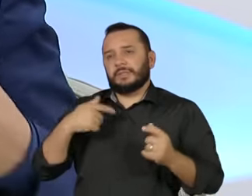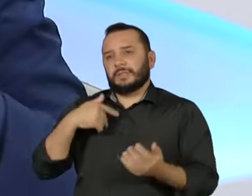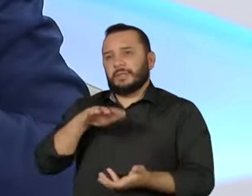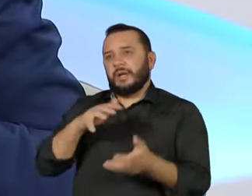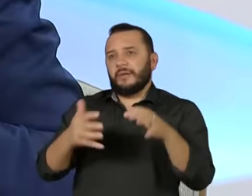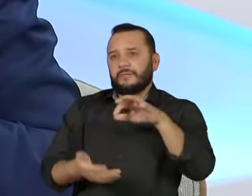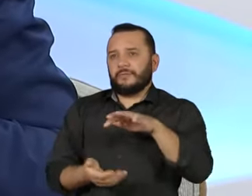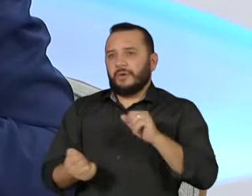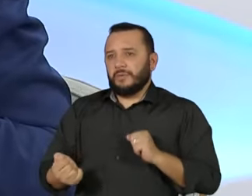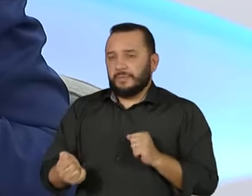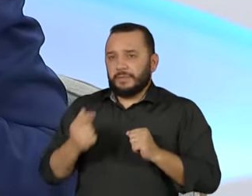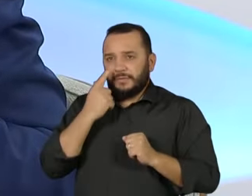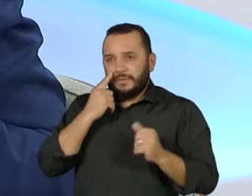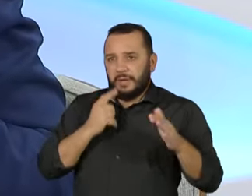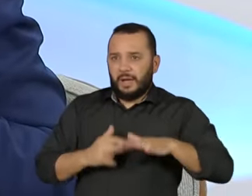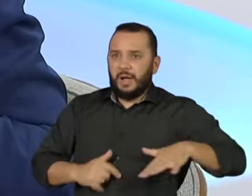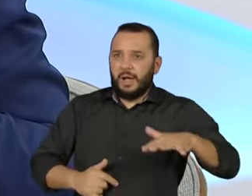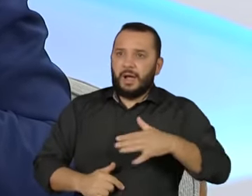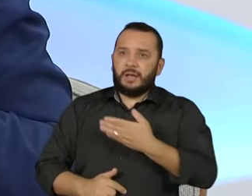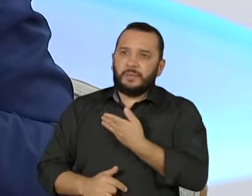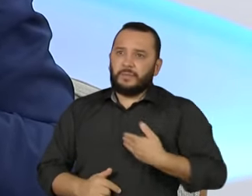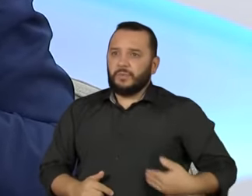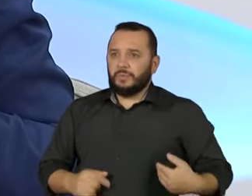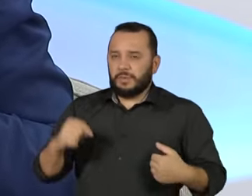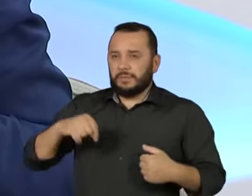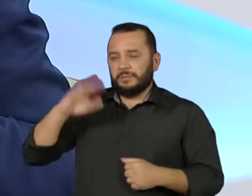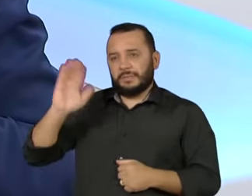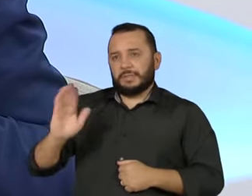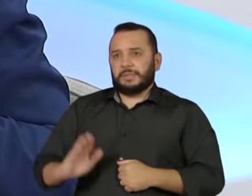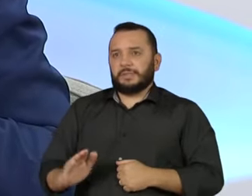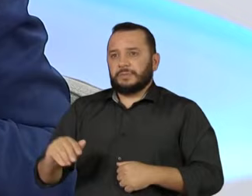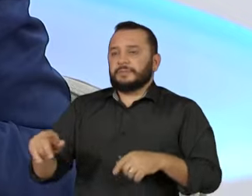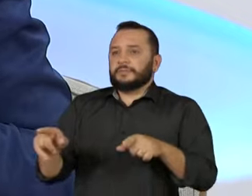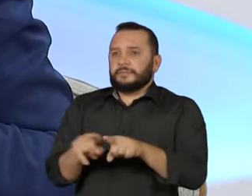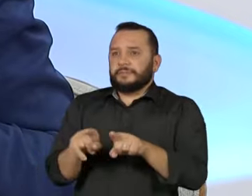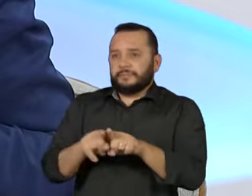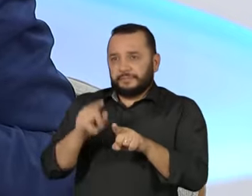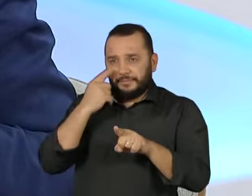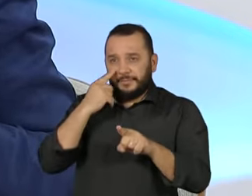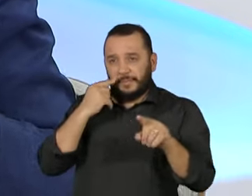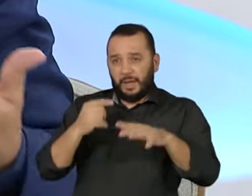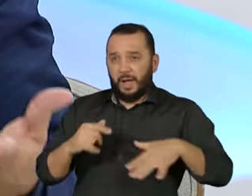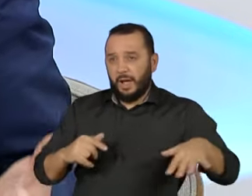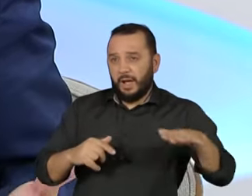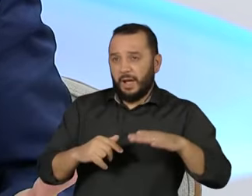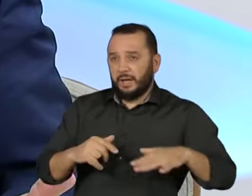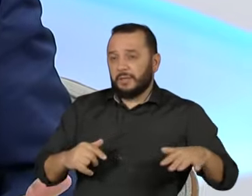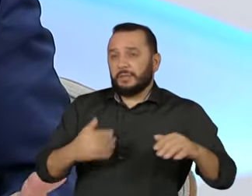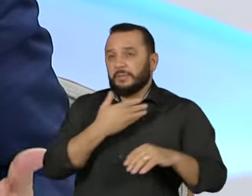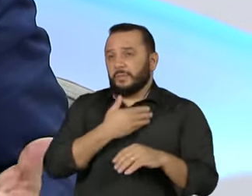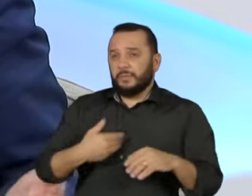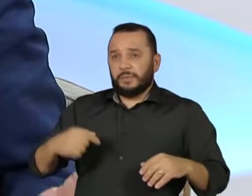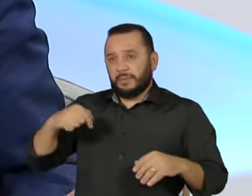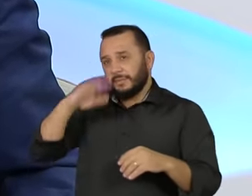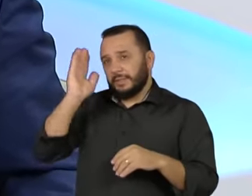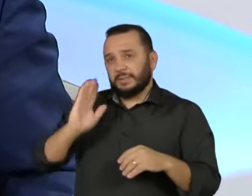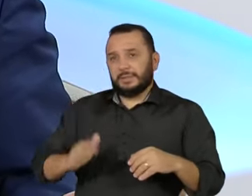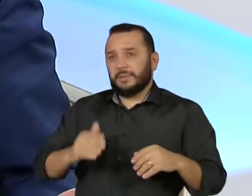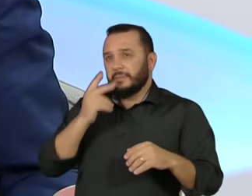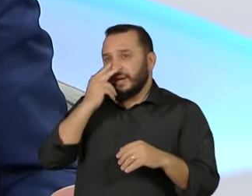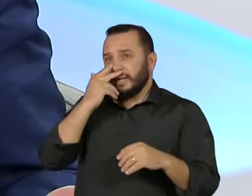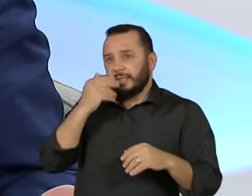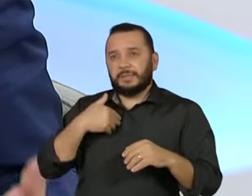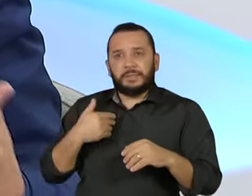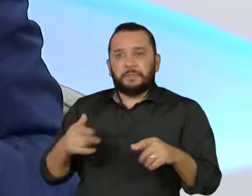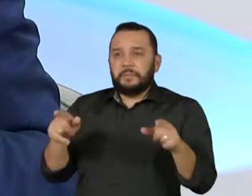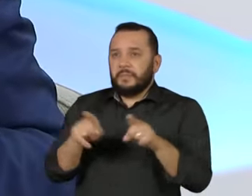Quando a gente olha o setor público brasileiro e olha que o setor público brasileiro ficou parado no tempo, ele não se modernizou.